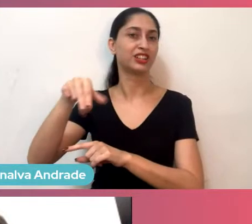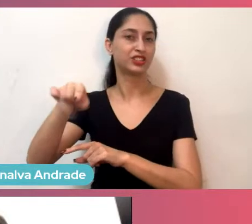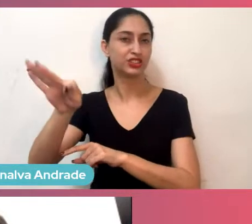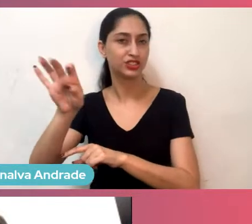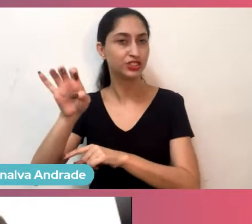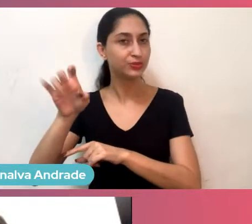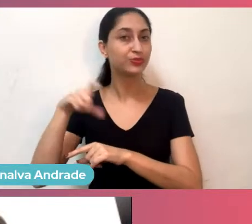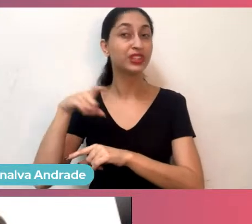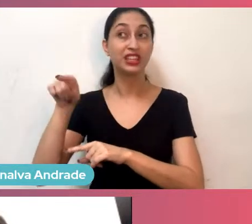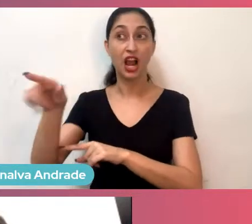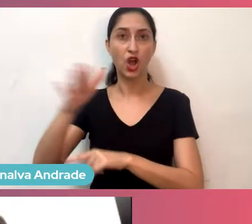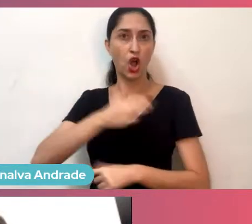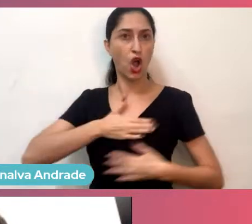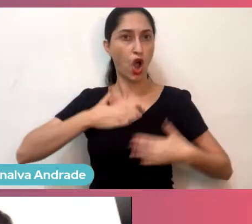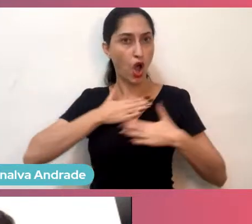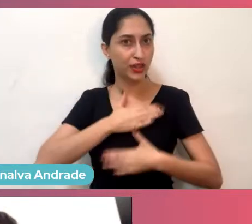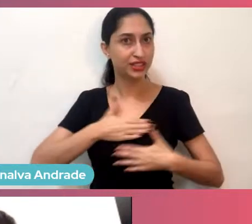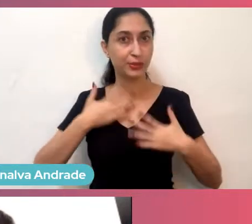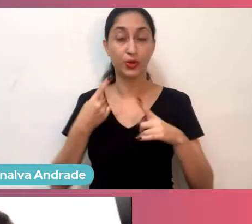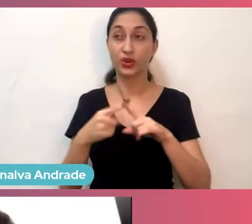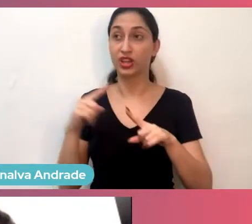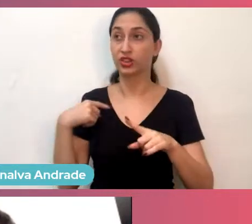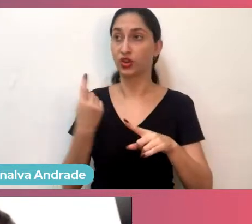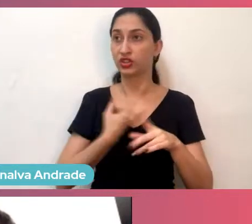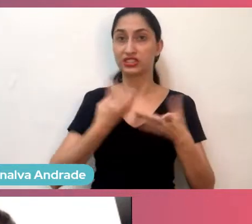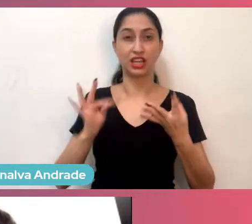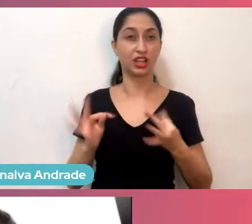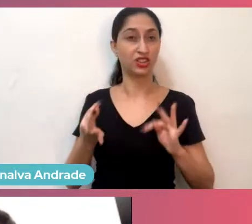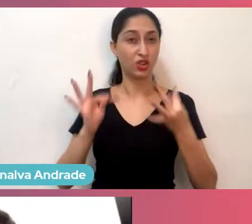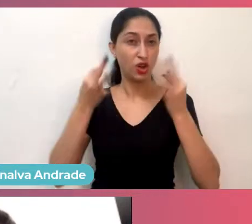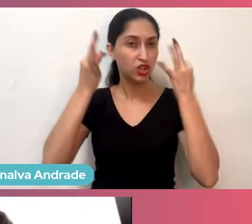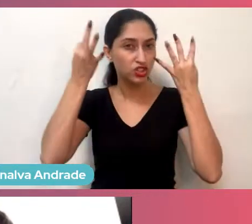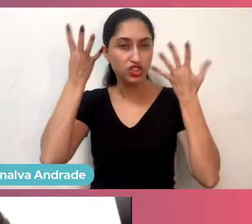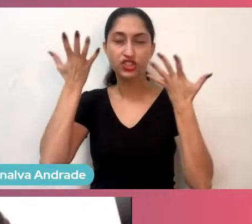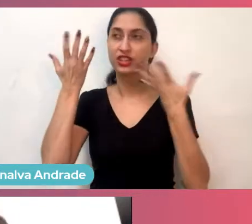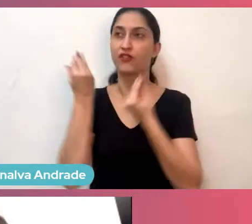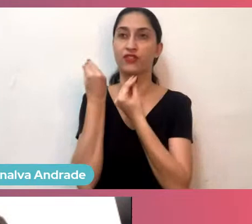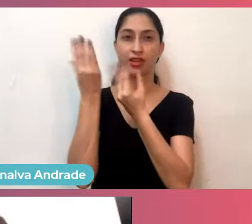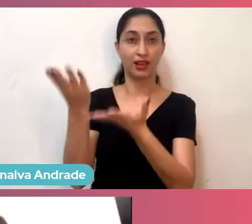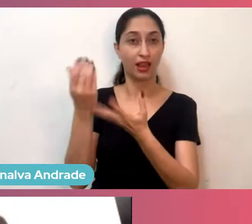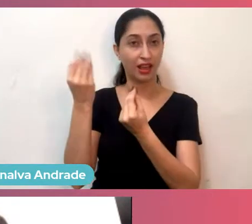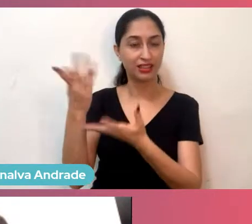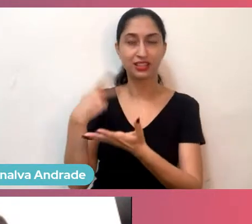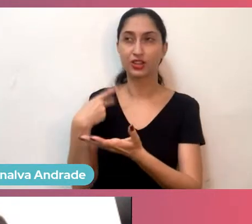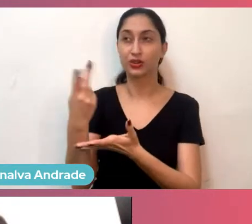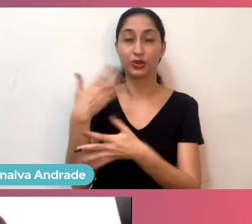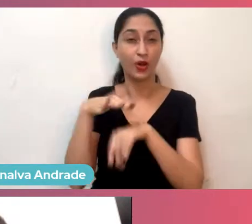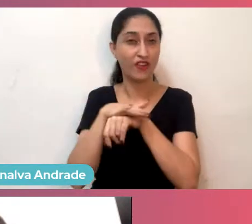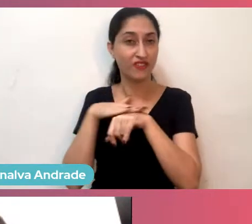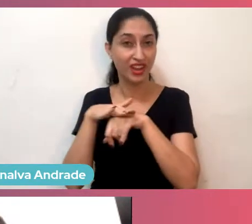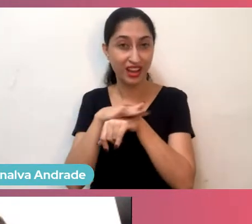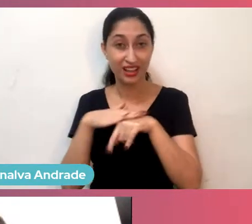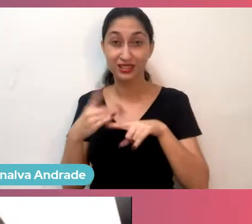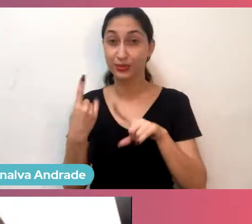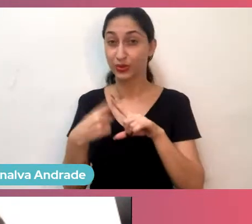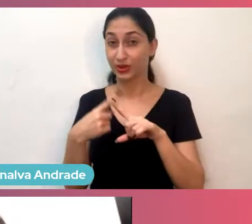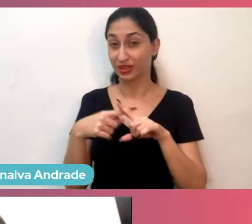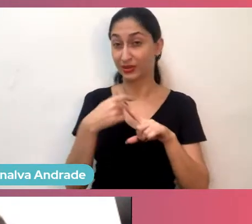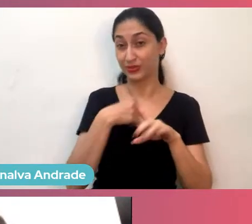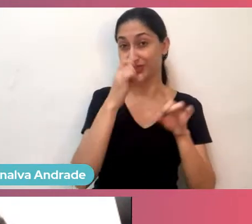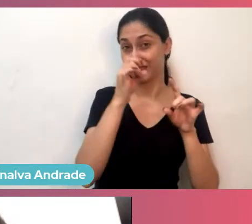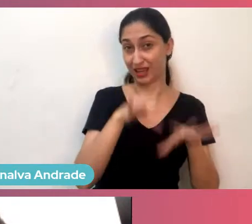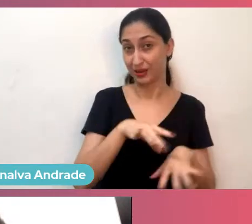entregava do ponto de vista tecnológico, que a gente começou a conversar, nós duas, eu estava saindo da Mídia, que eu ia ter